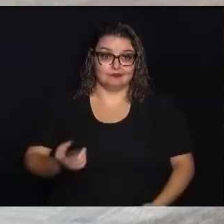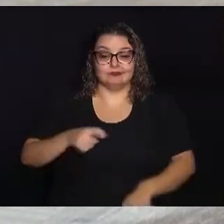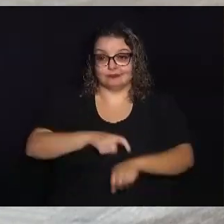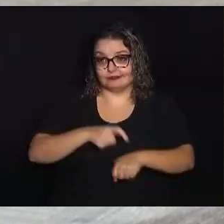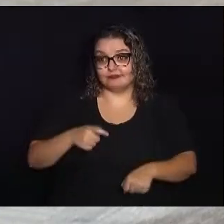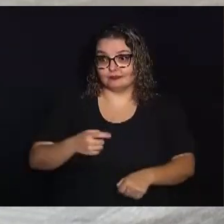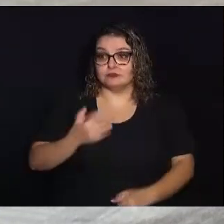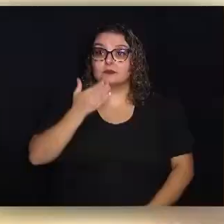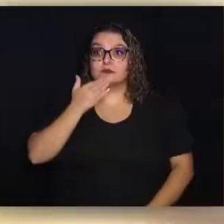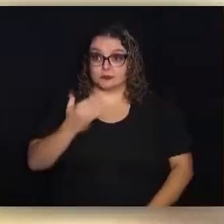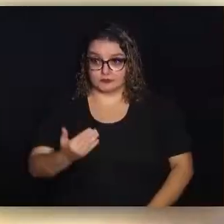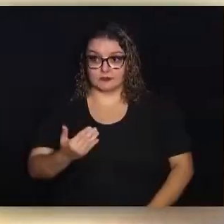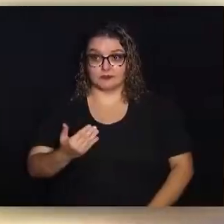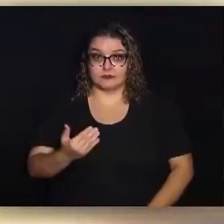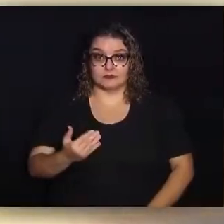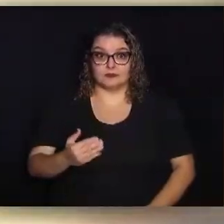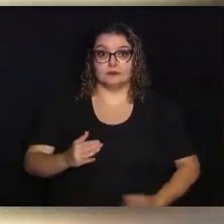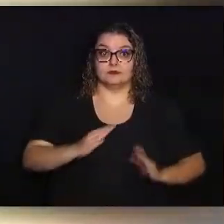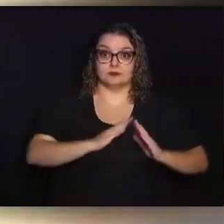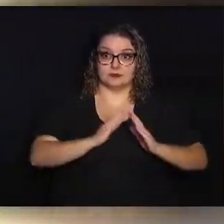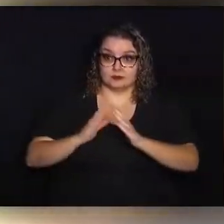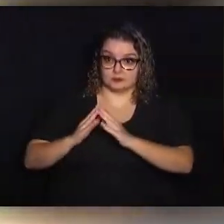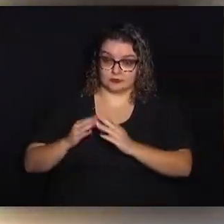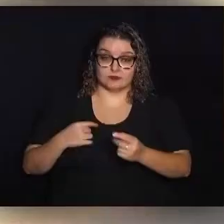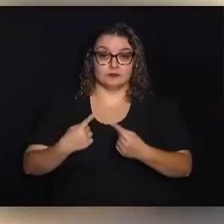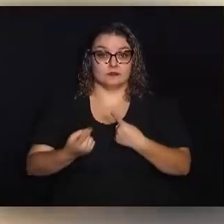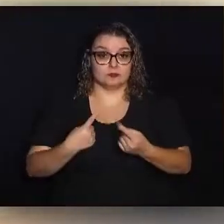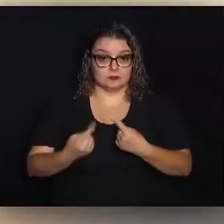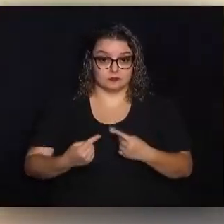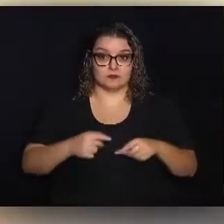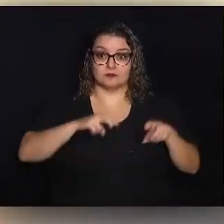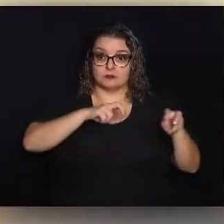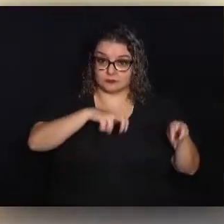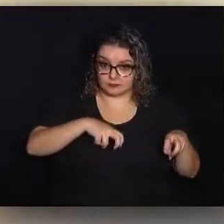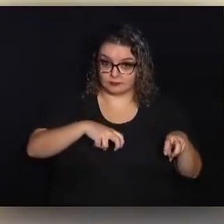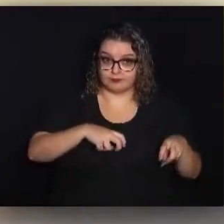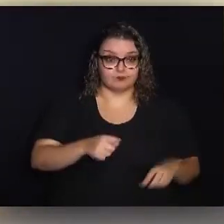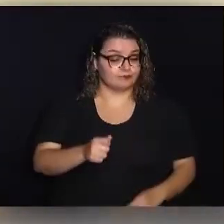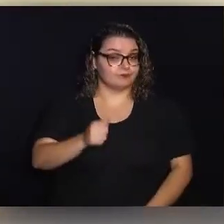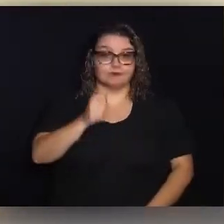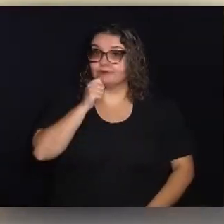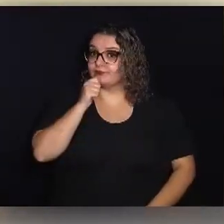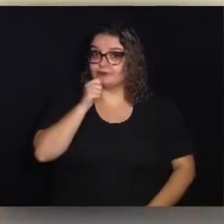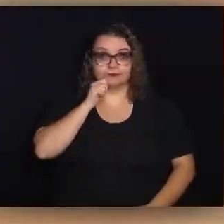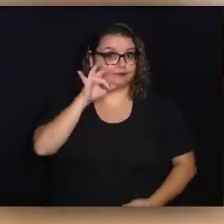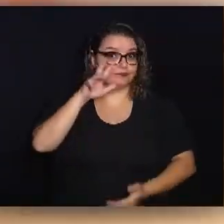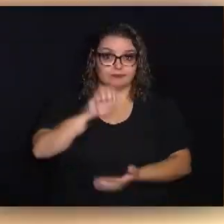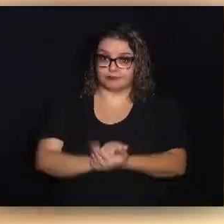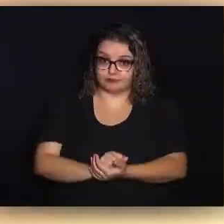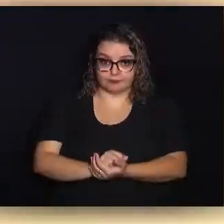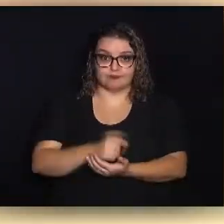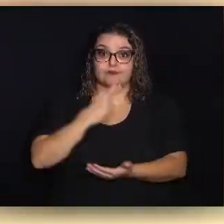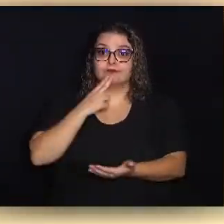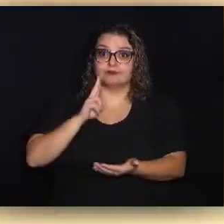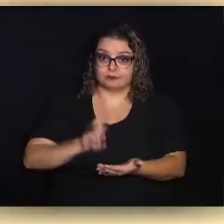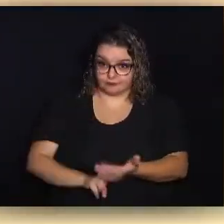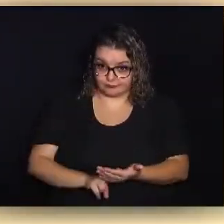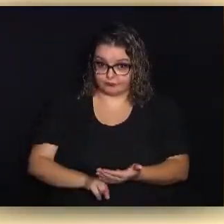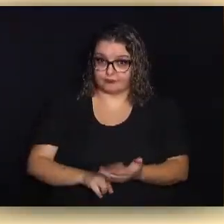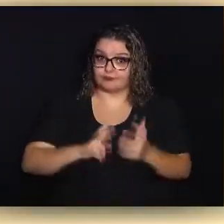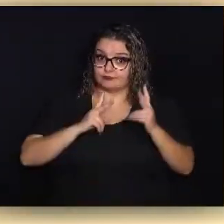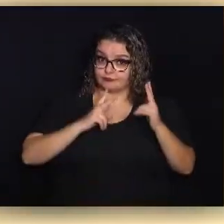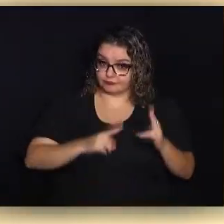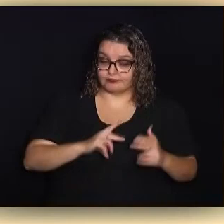dependendo da situação A solicitação vem dos moradores das estradas rurais, que ainda não são cadastradas